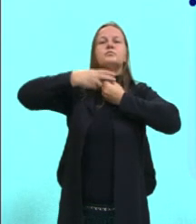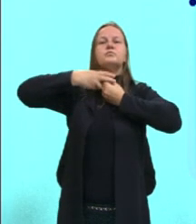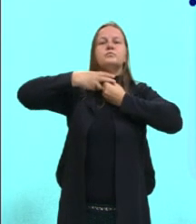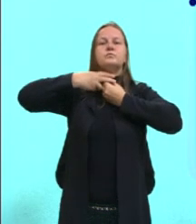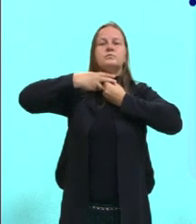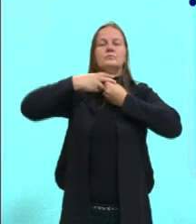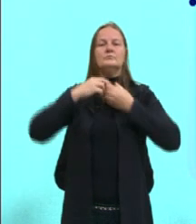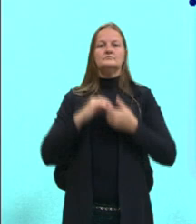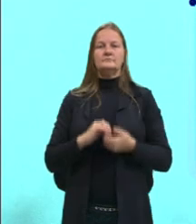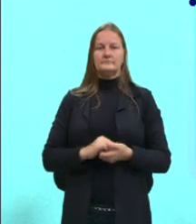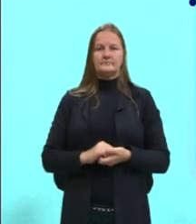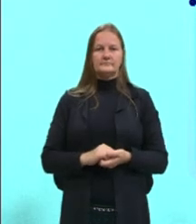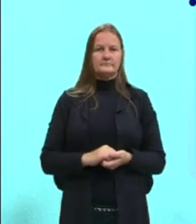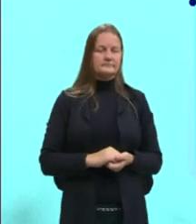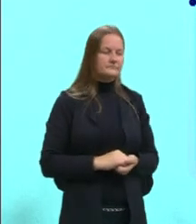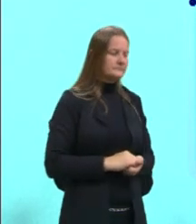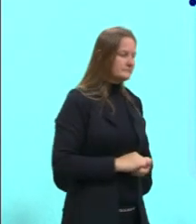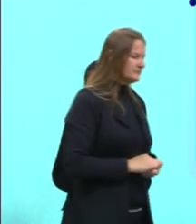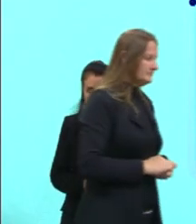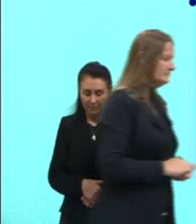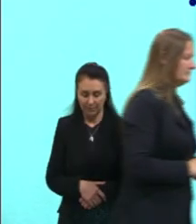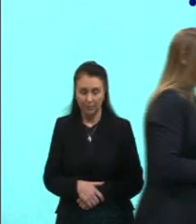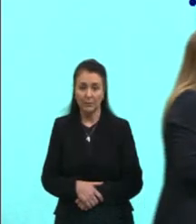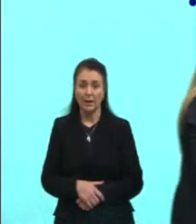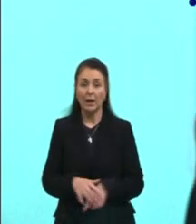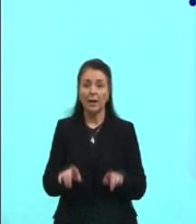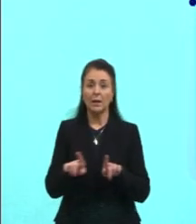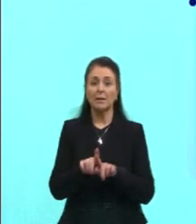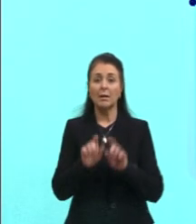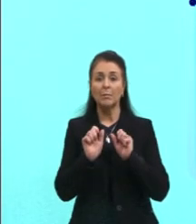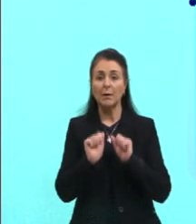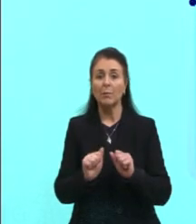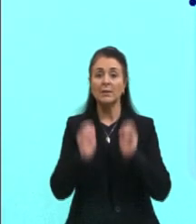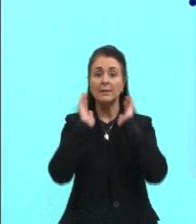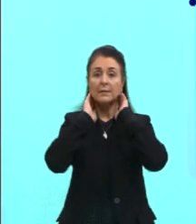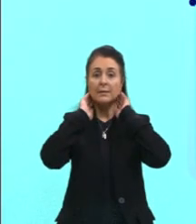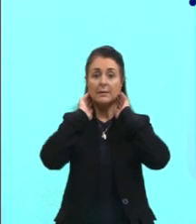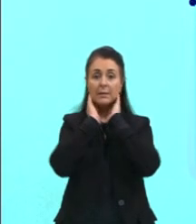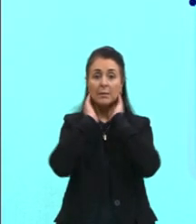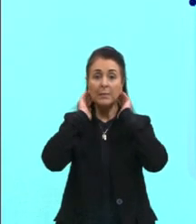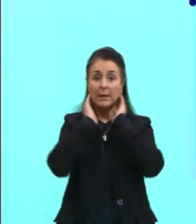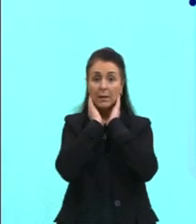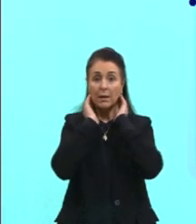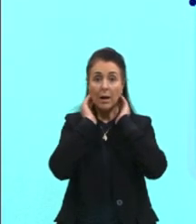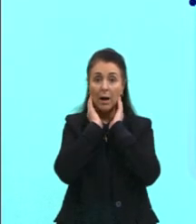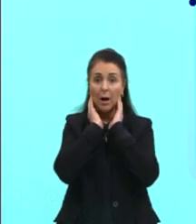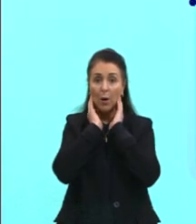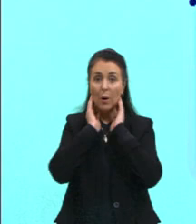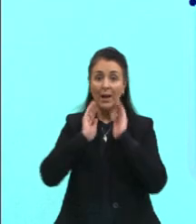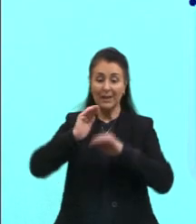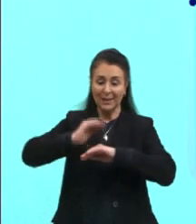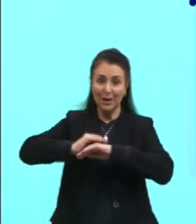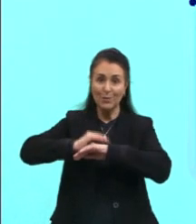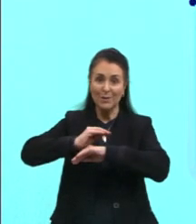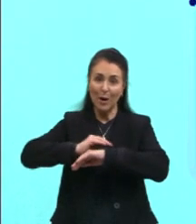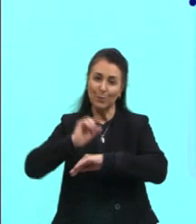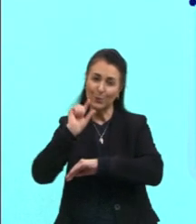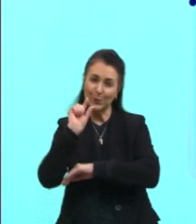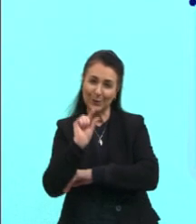entre a boca e faringe. E também pode ser branquial, no caso dos girinos. A fase aquática.